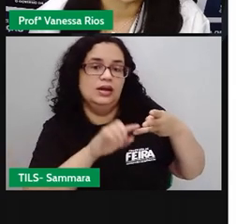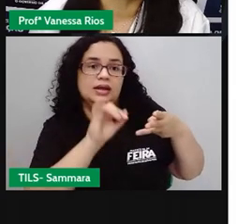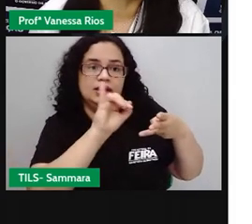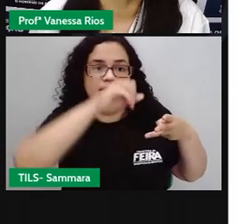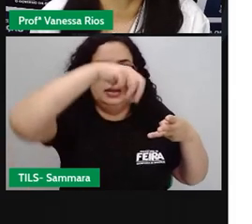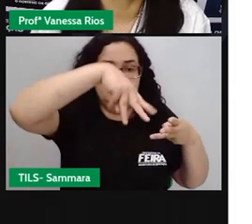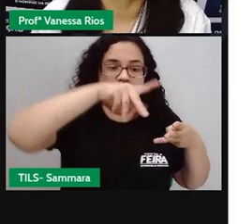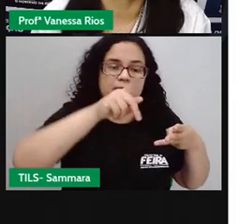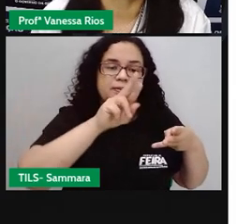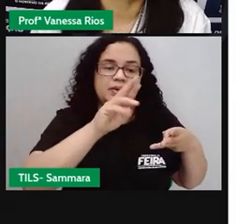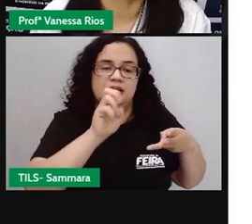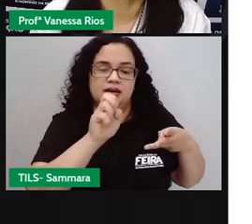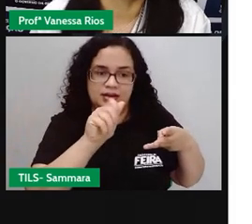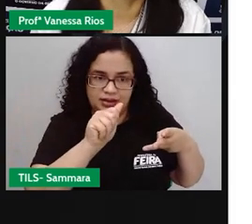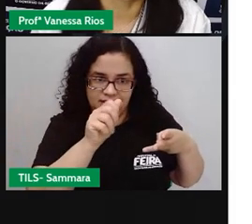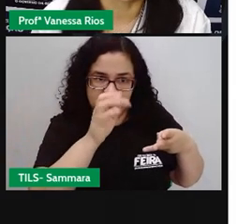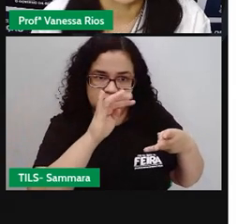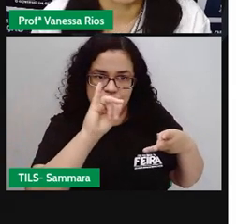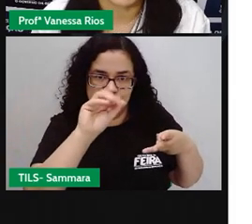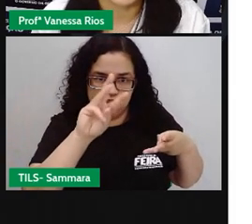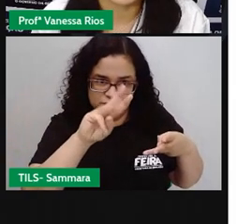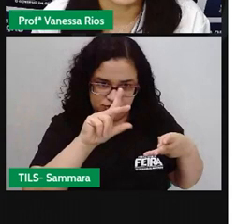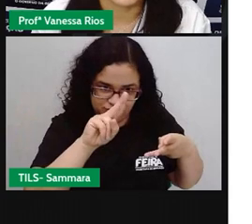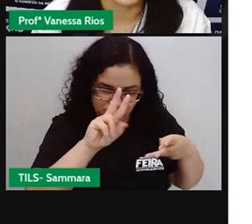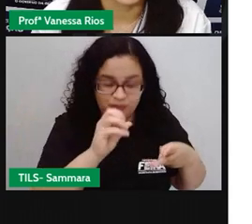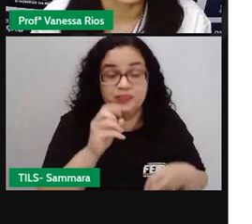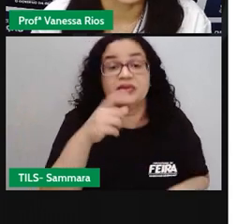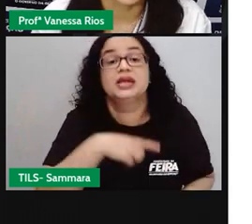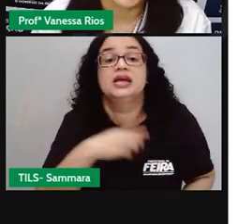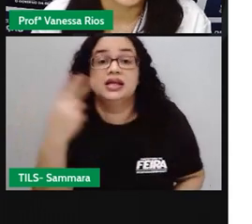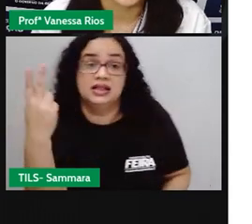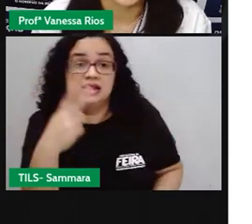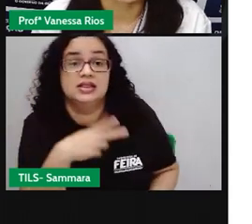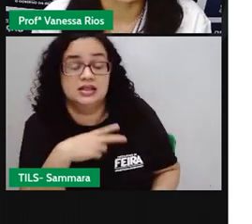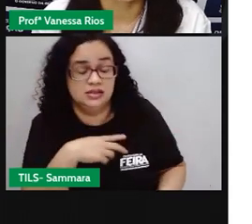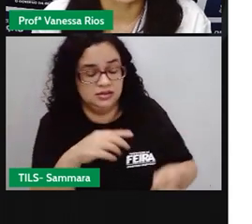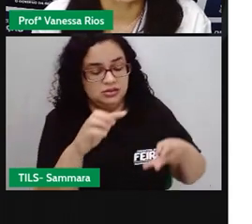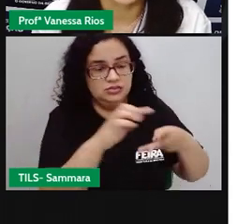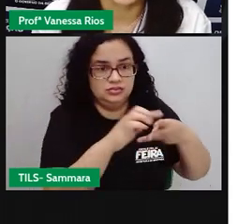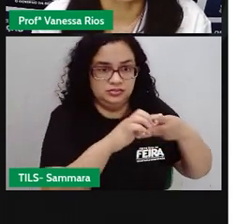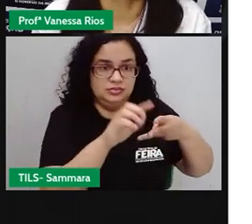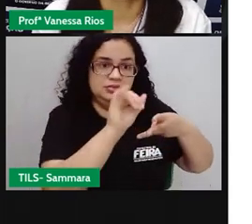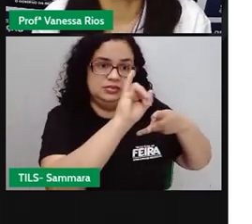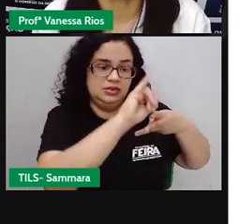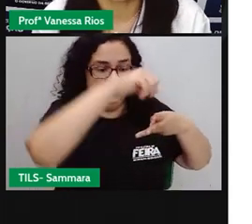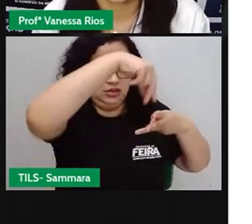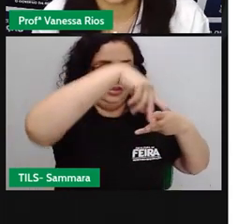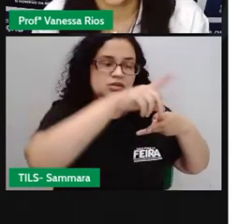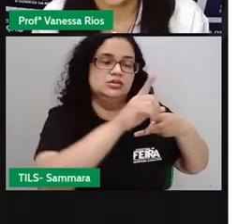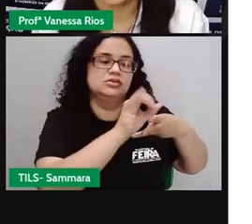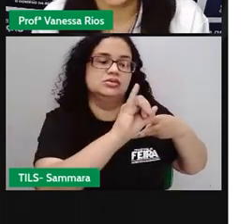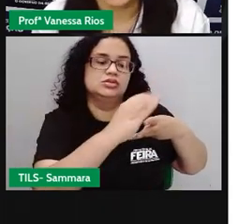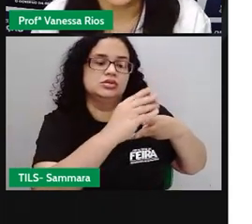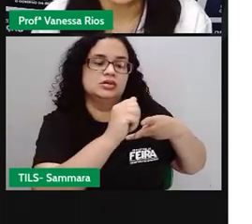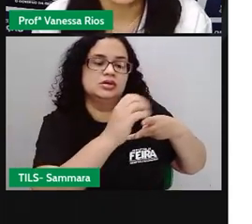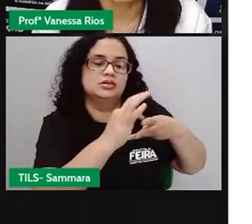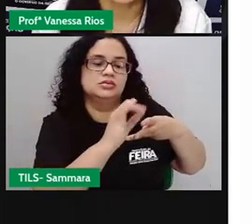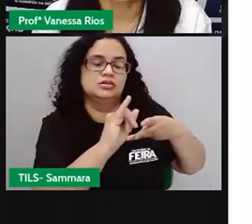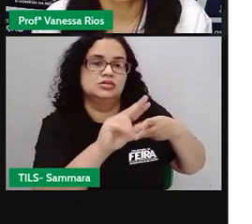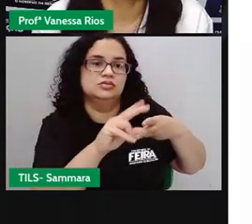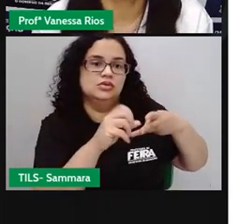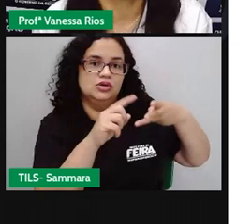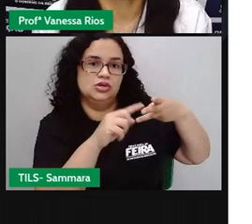e aí nós vimos que os três modos verbais, indicativo, subjuntivo e imperativo